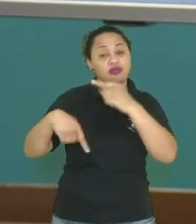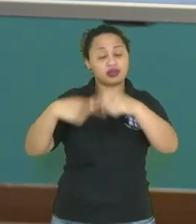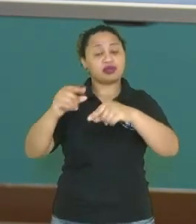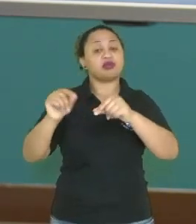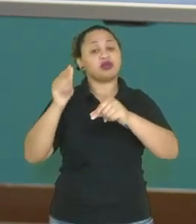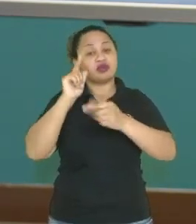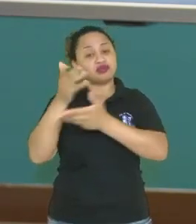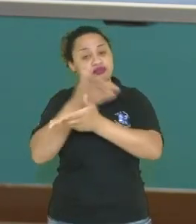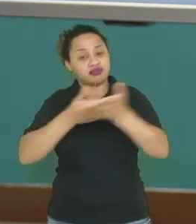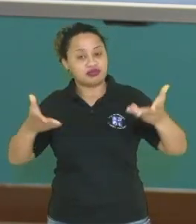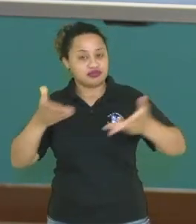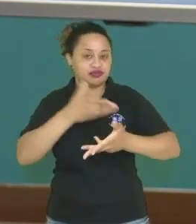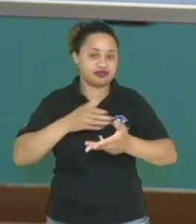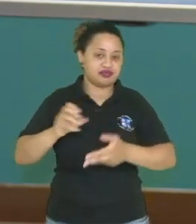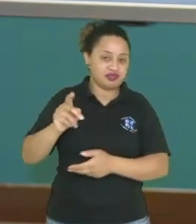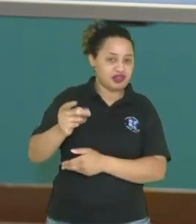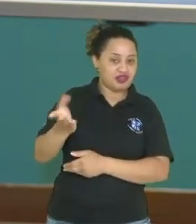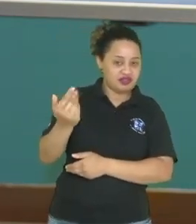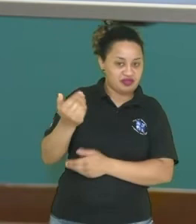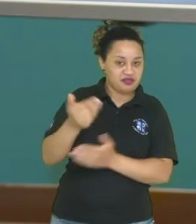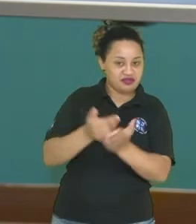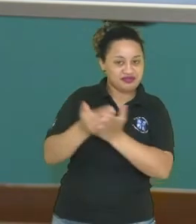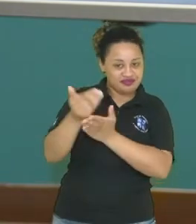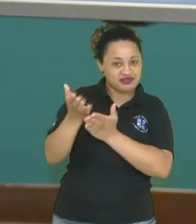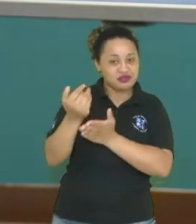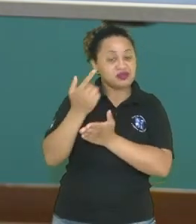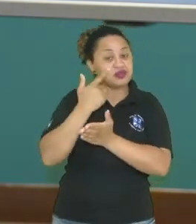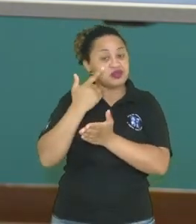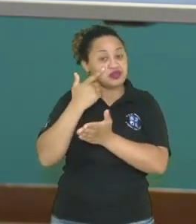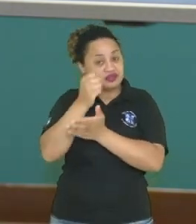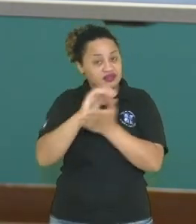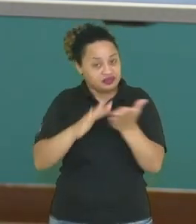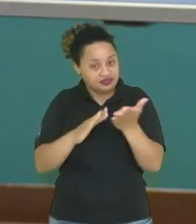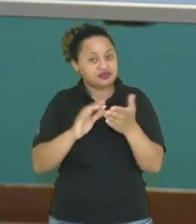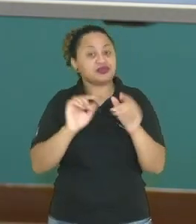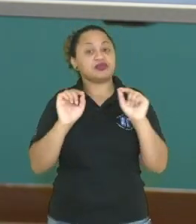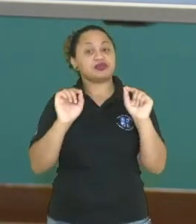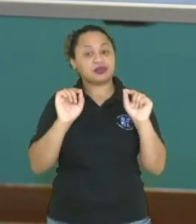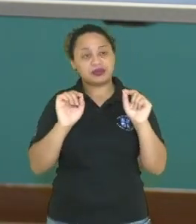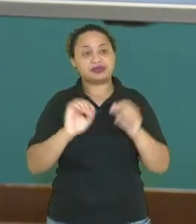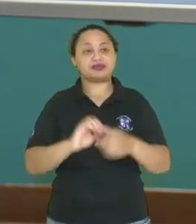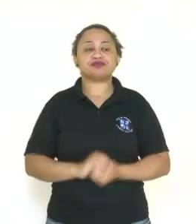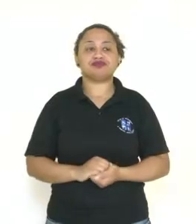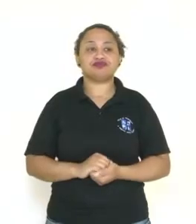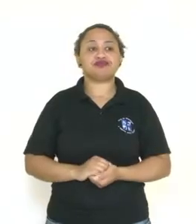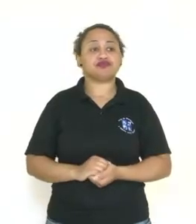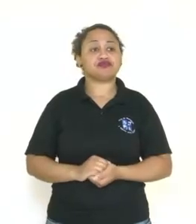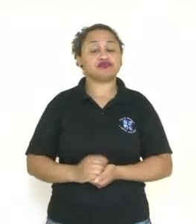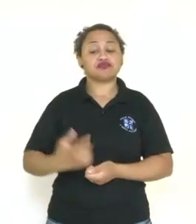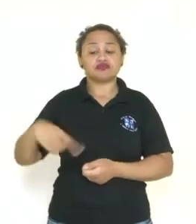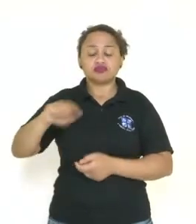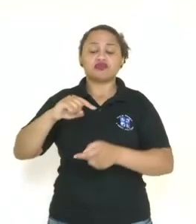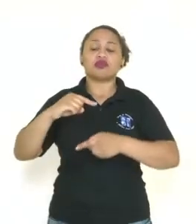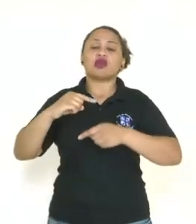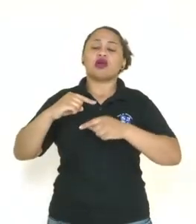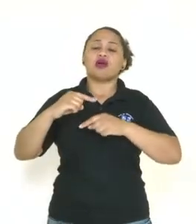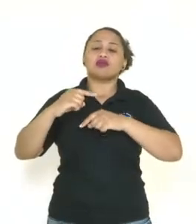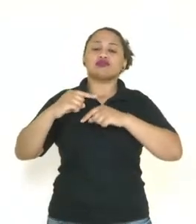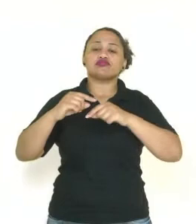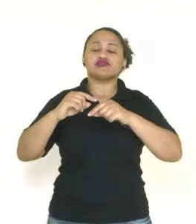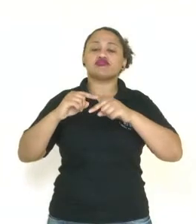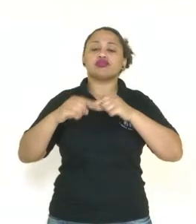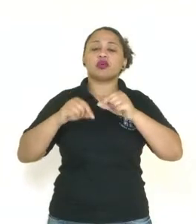socializar, ok? Bora lá, então? Vamos ver a atividade agora, a primeira? As usinas hidrelétricas são